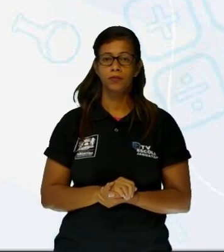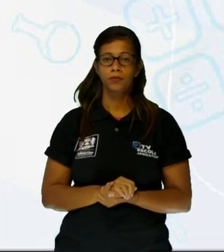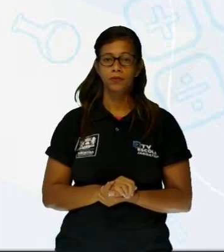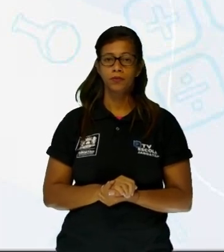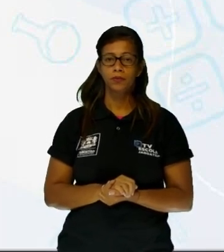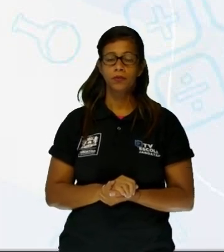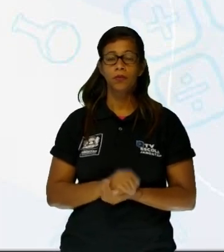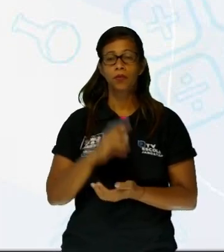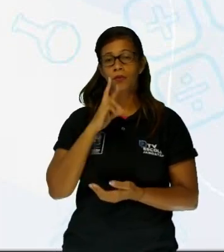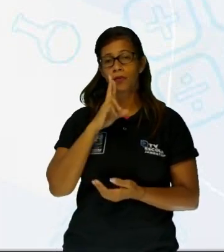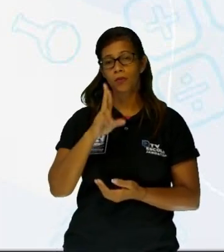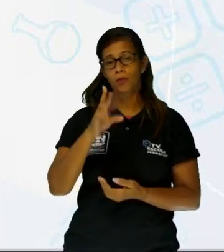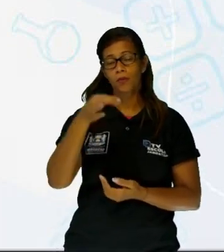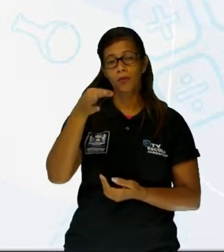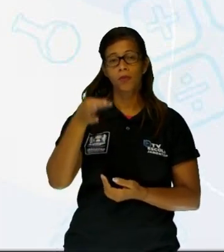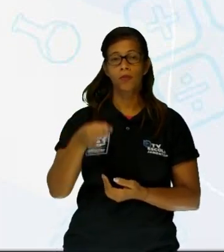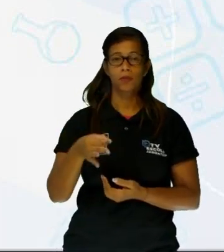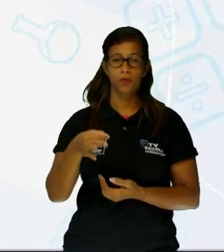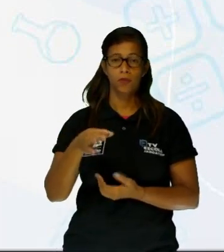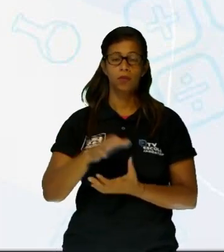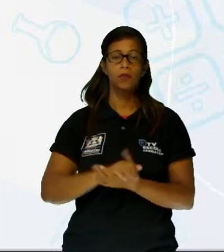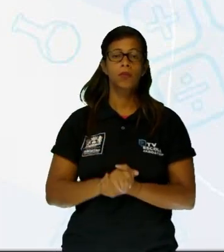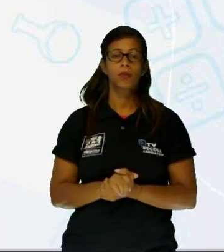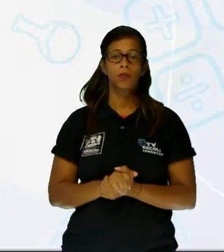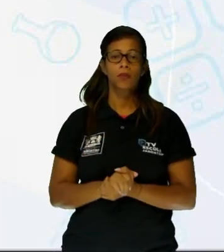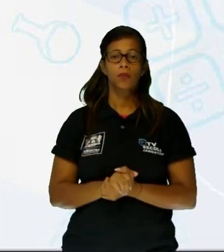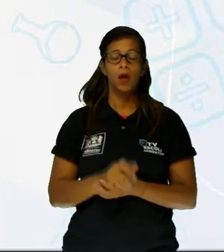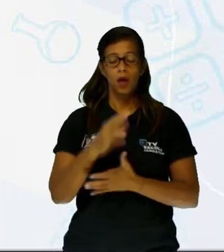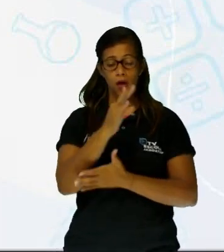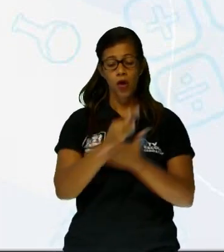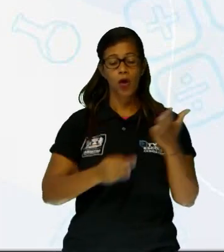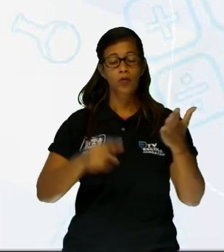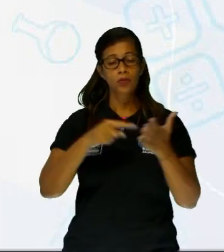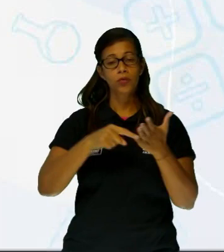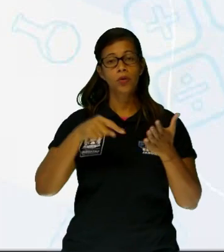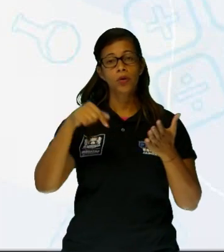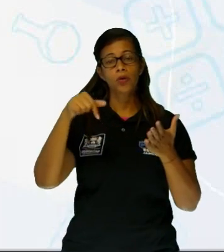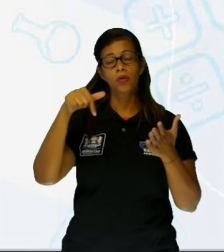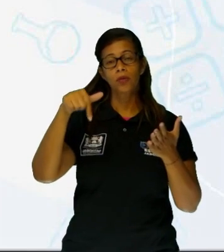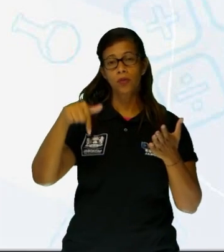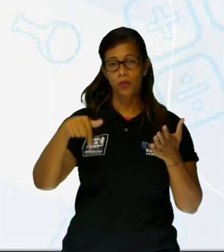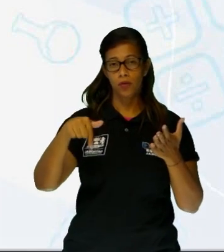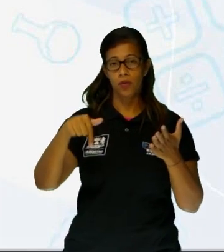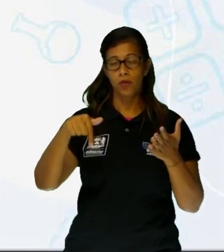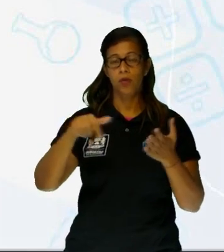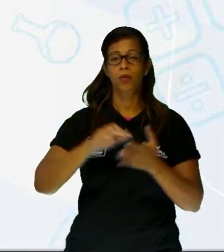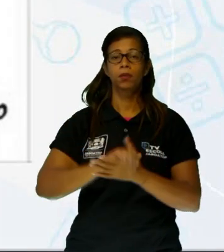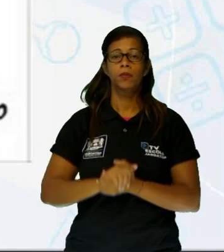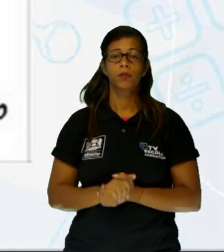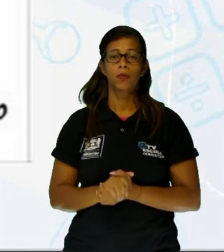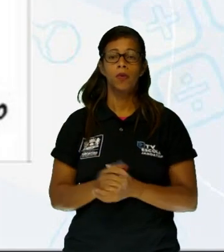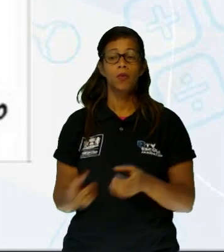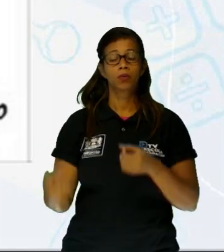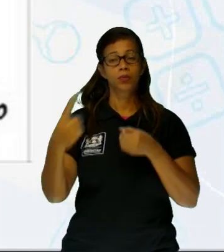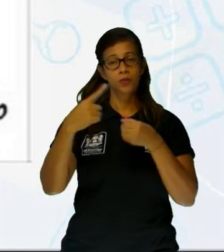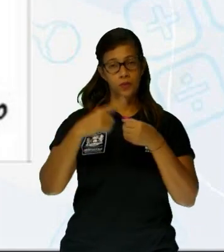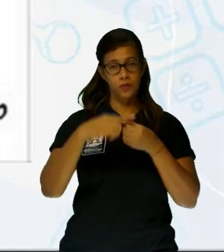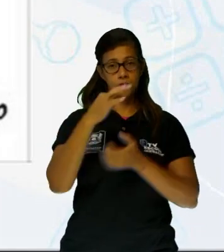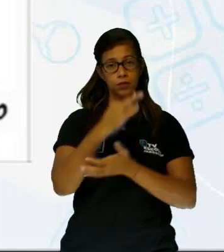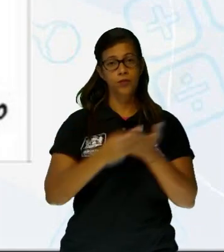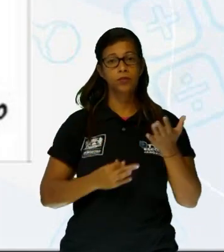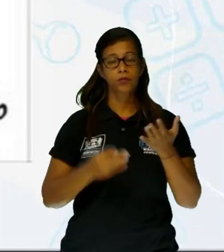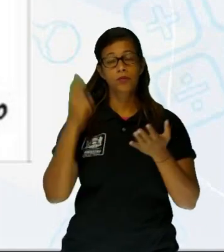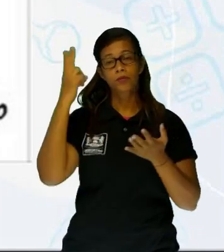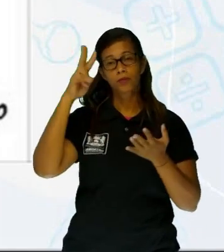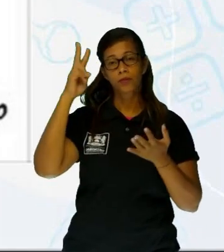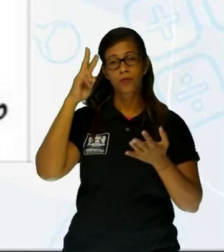opção em que a reescritura denunciada no texto 7 mantém-se o sentido. Olha só, vamos lá, voltar para o texto 7 para a gente lembrar o que é que está escrito.